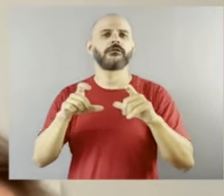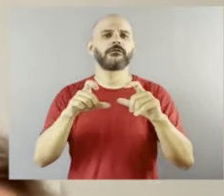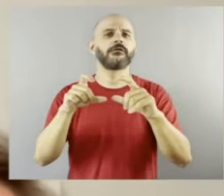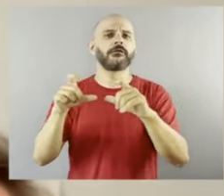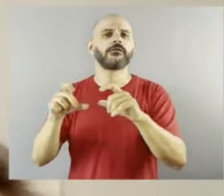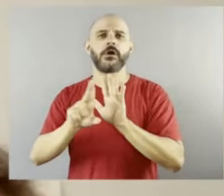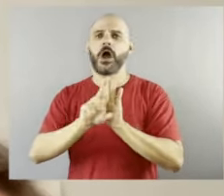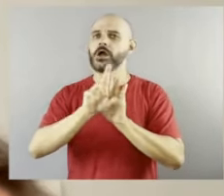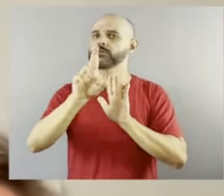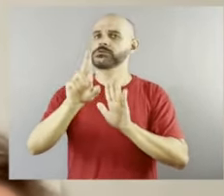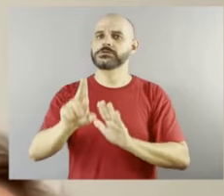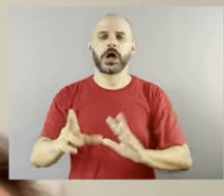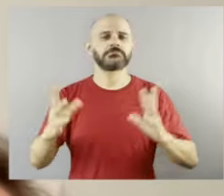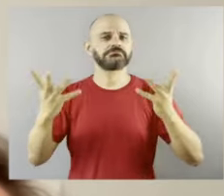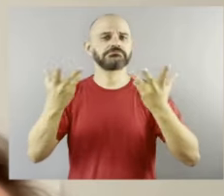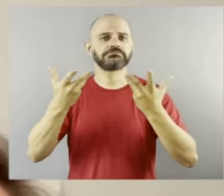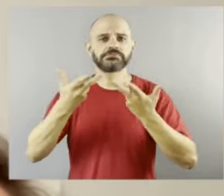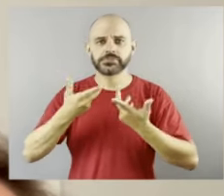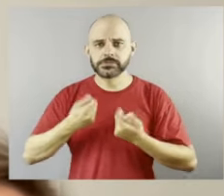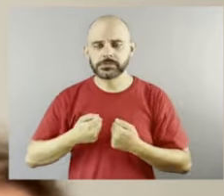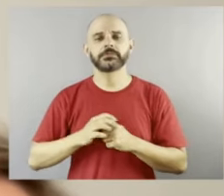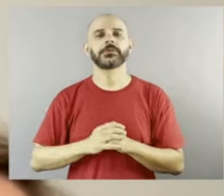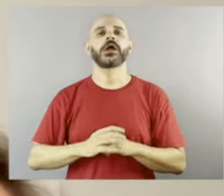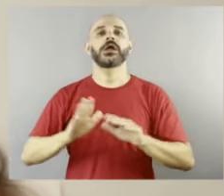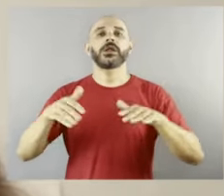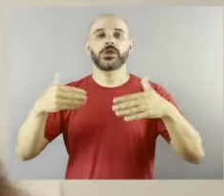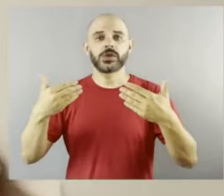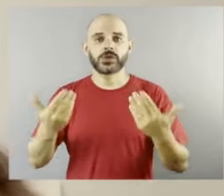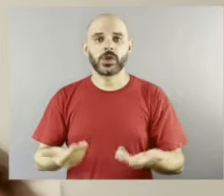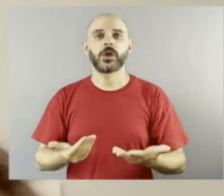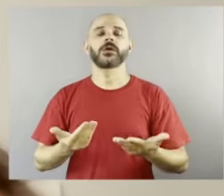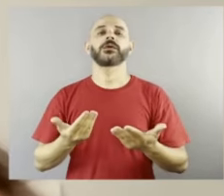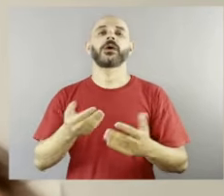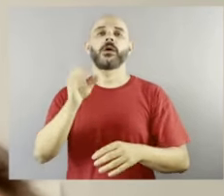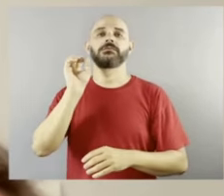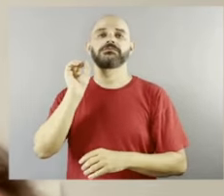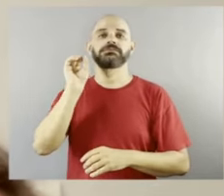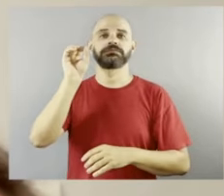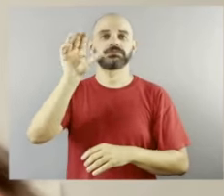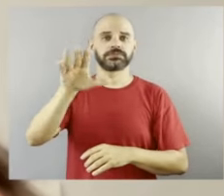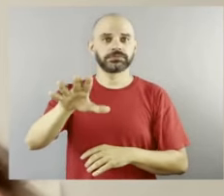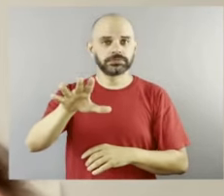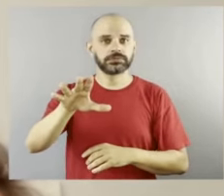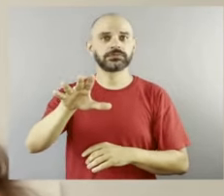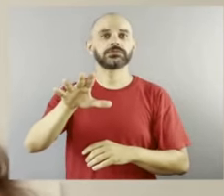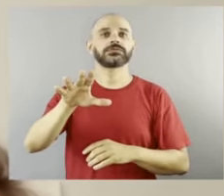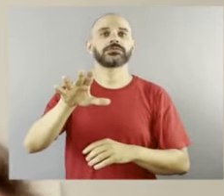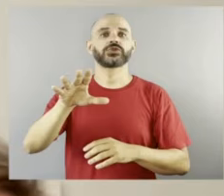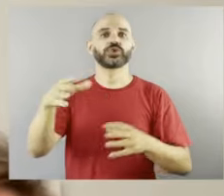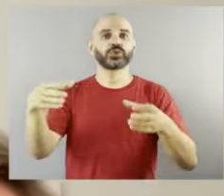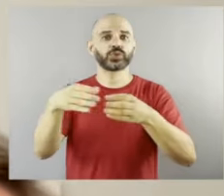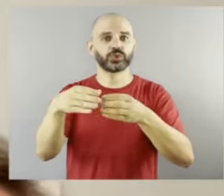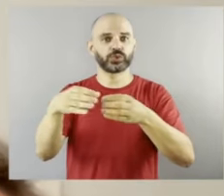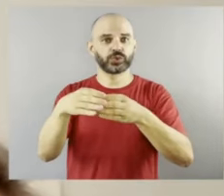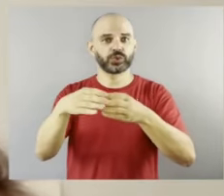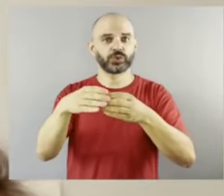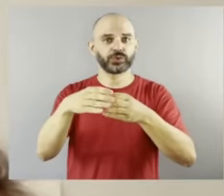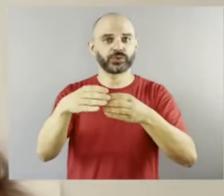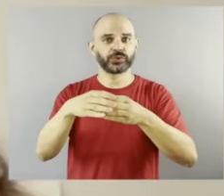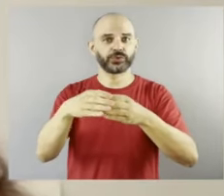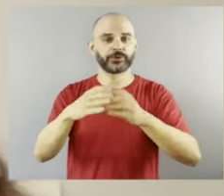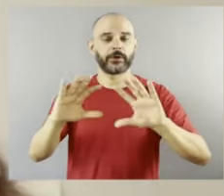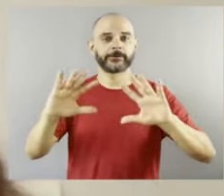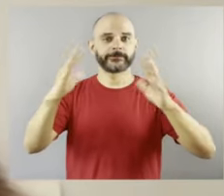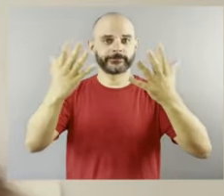resultado muito incrível que nós enviamos para a comissão, né?